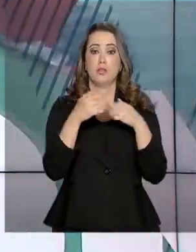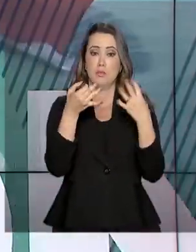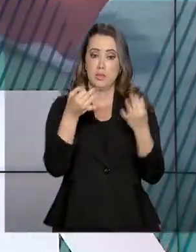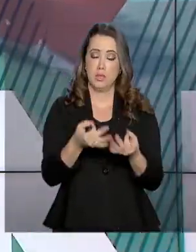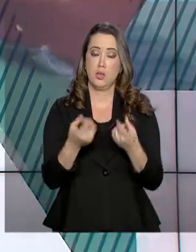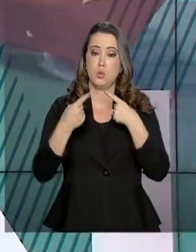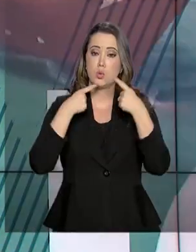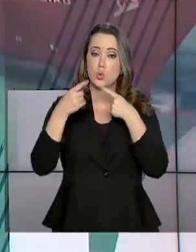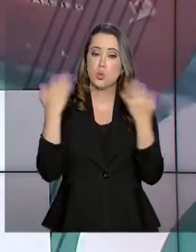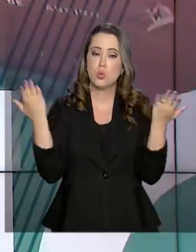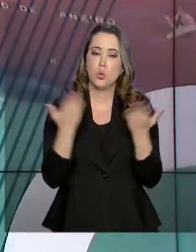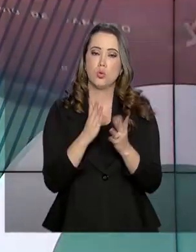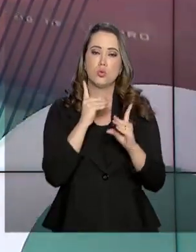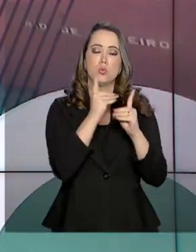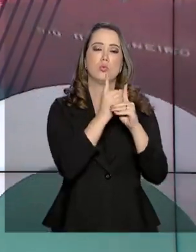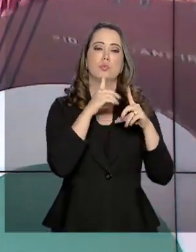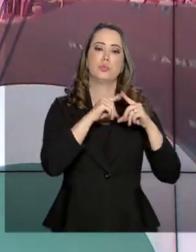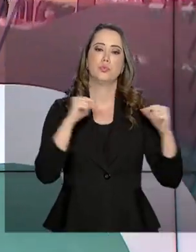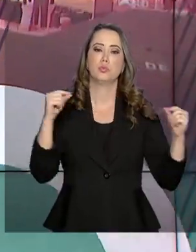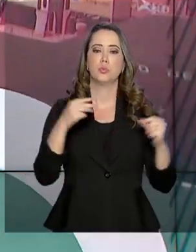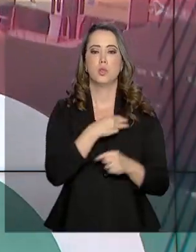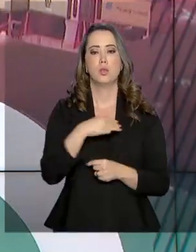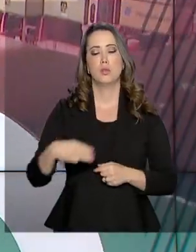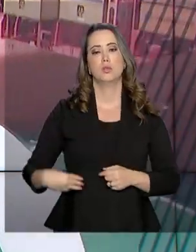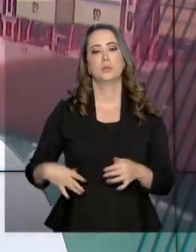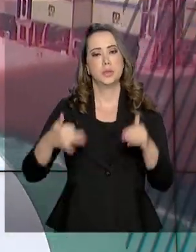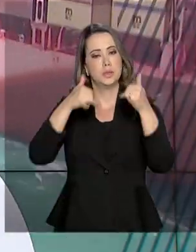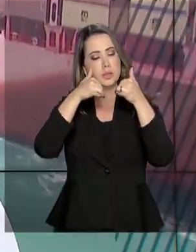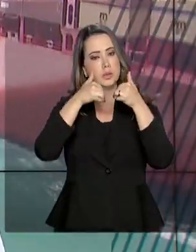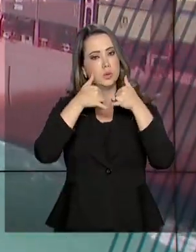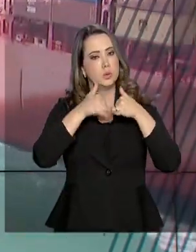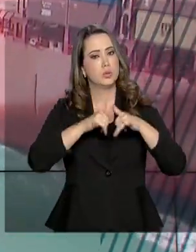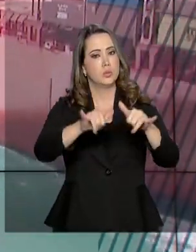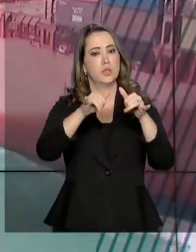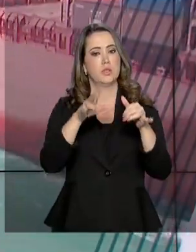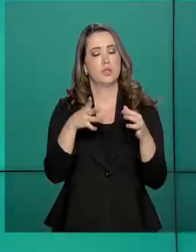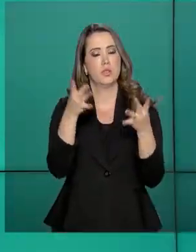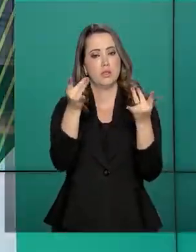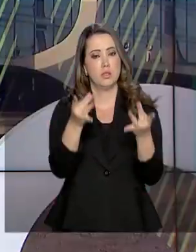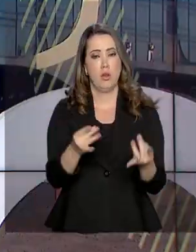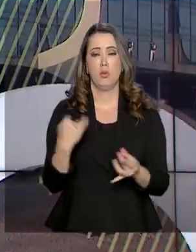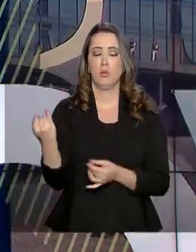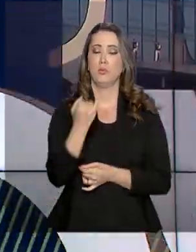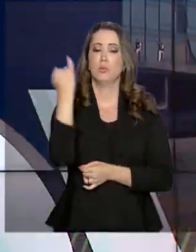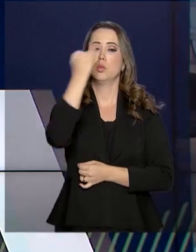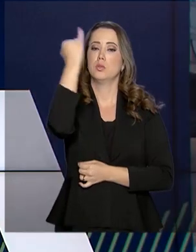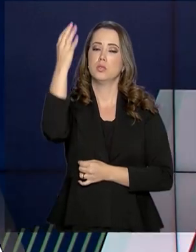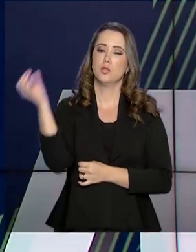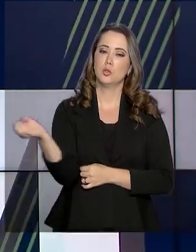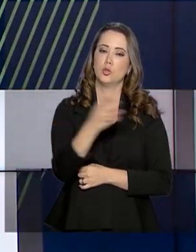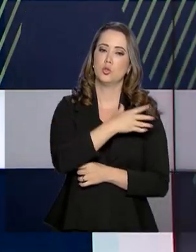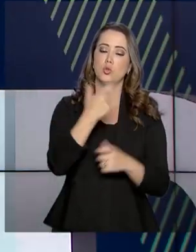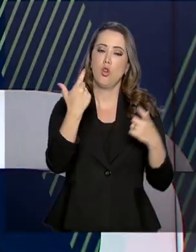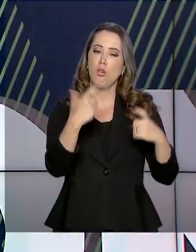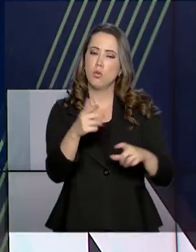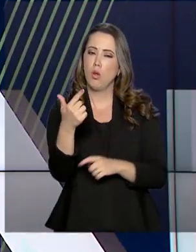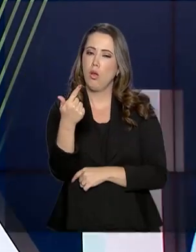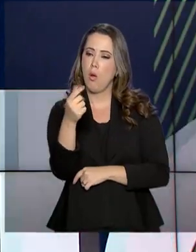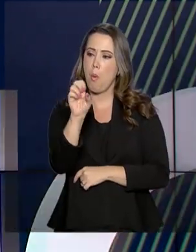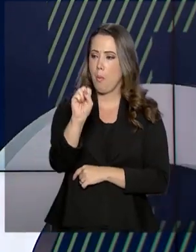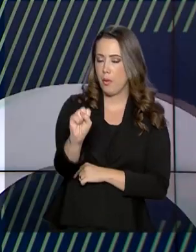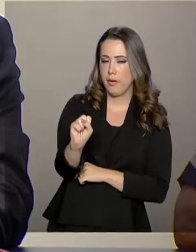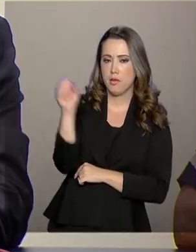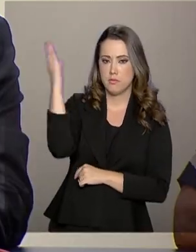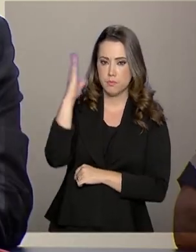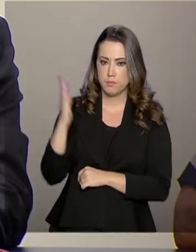hoje em um encontro aqui em Brasília. O ministro de Minas e Energia destacou a importância de um novo mercado de gás.